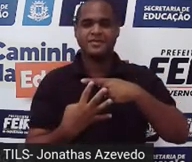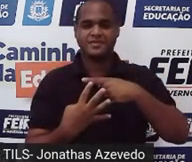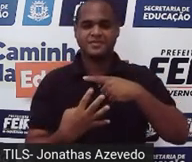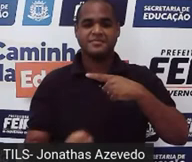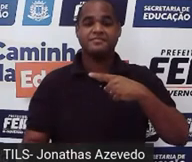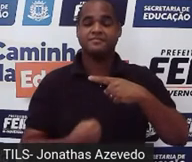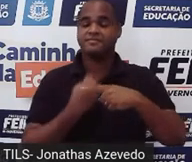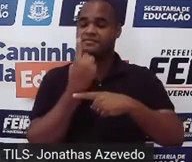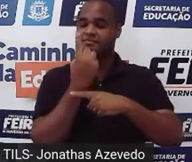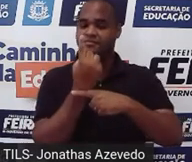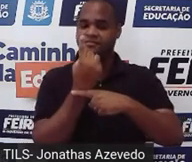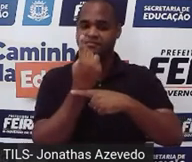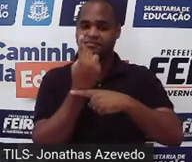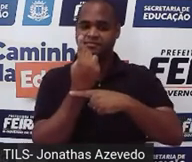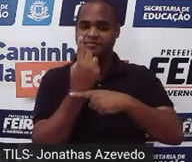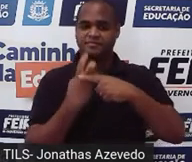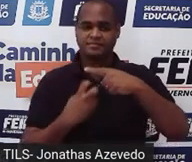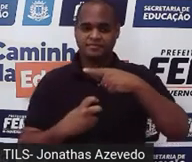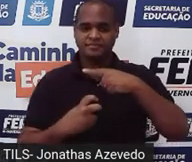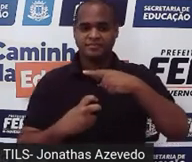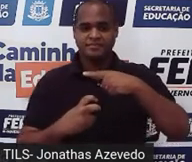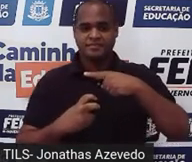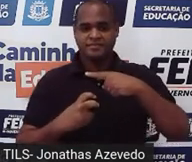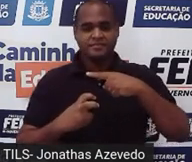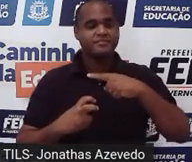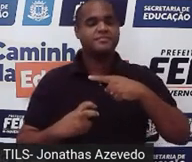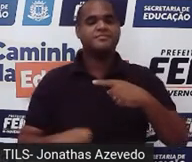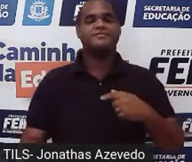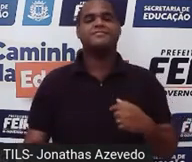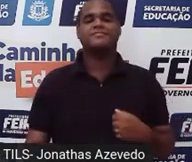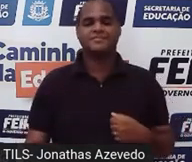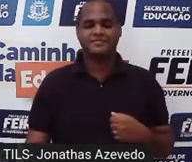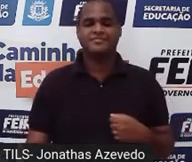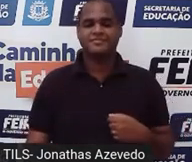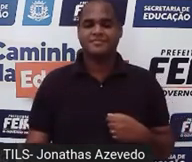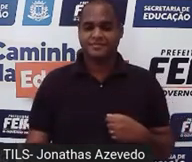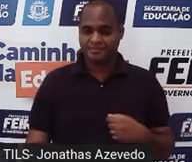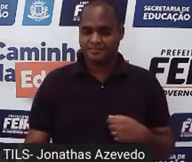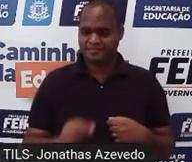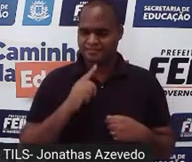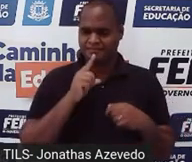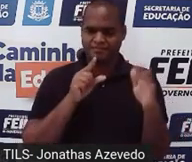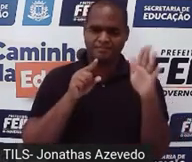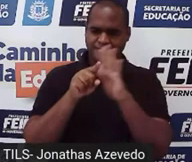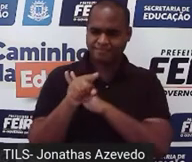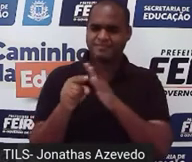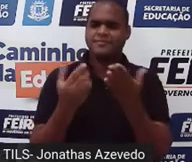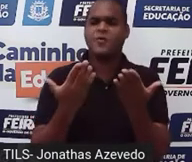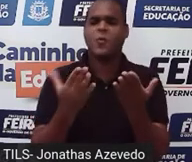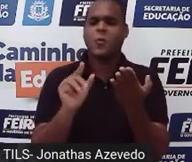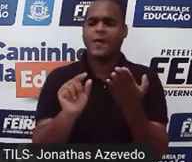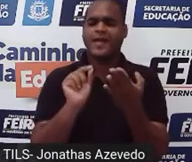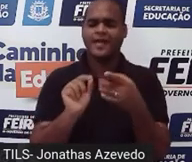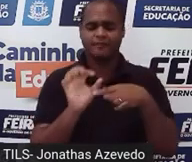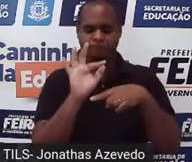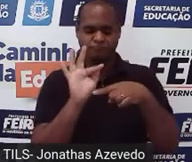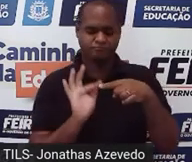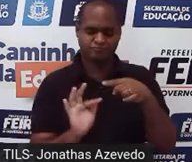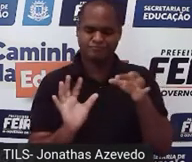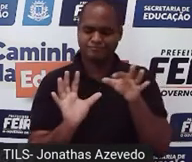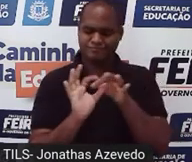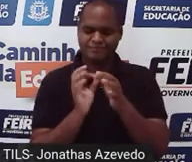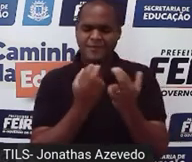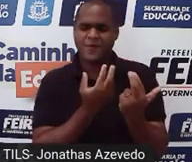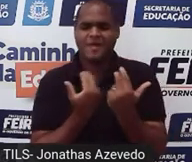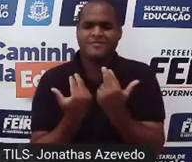Por último, a fração 1 quinto. E aí eu pergunto, o que essas frações têm em